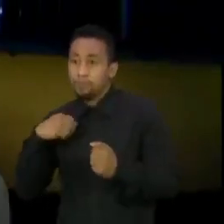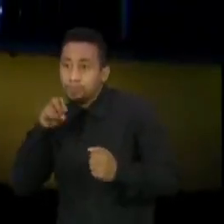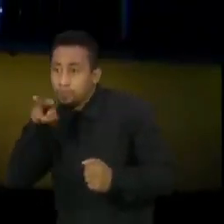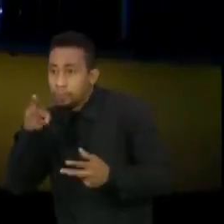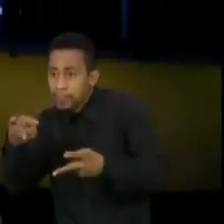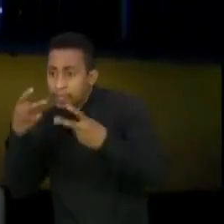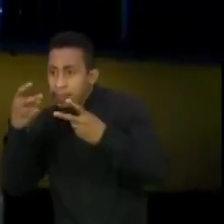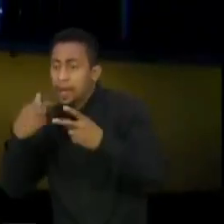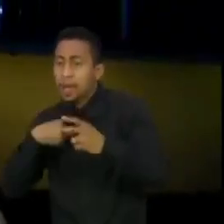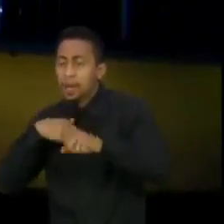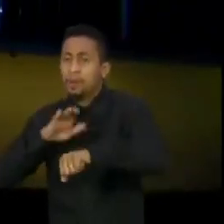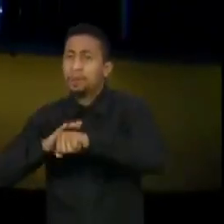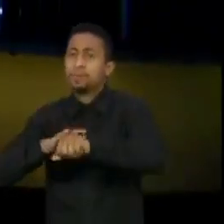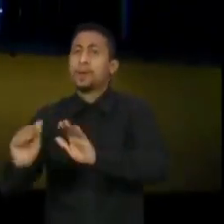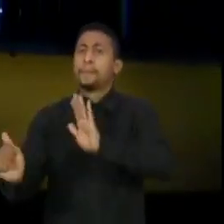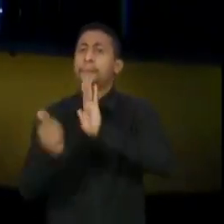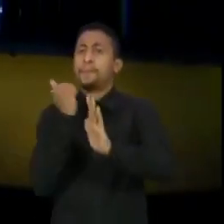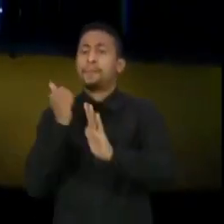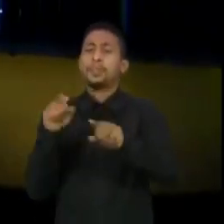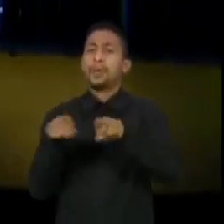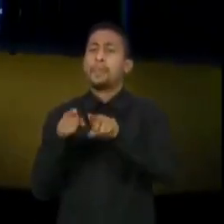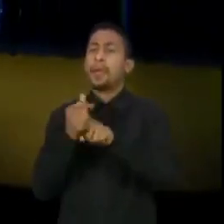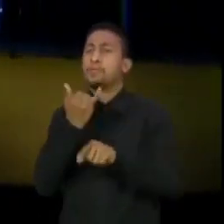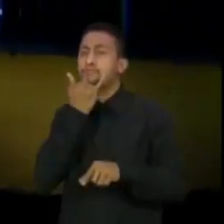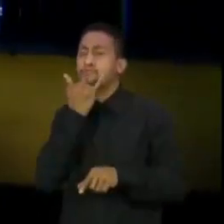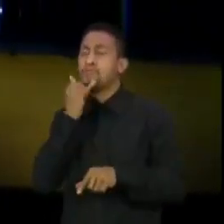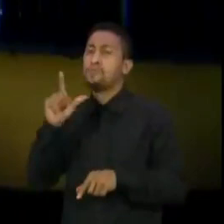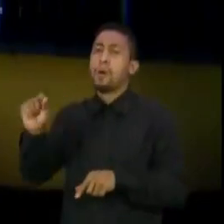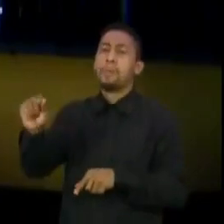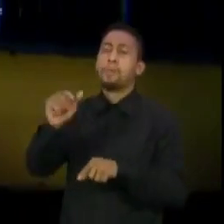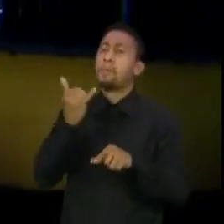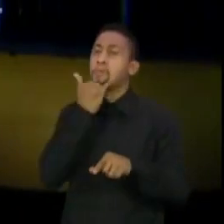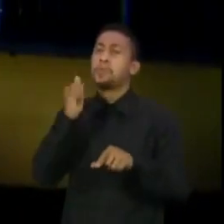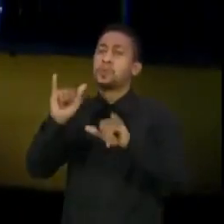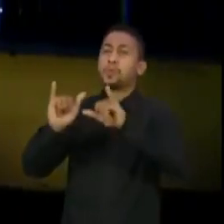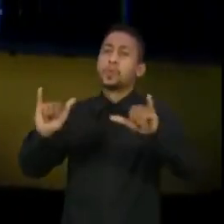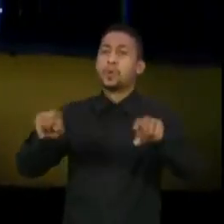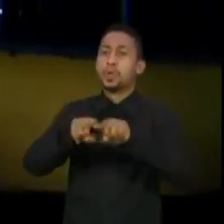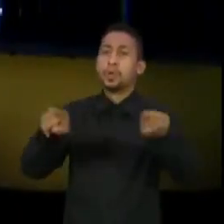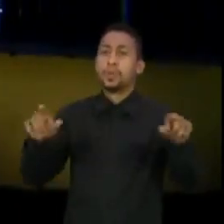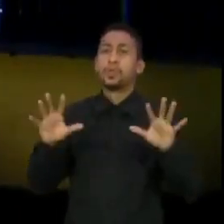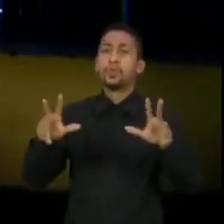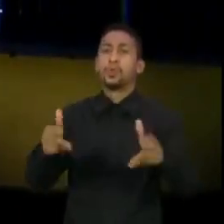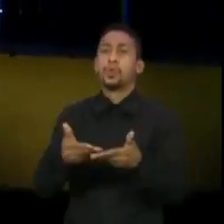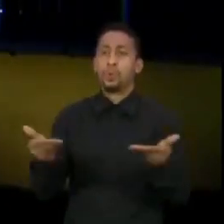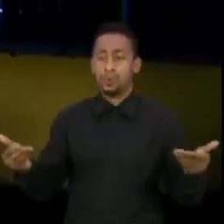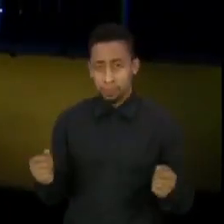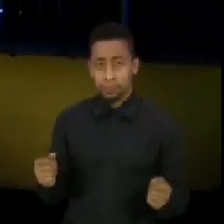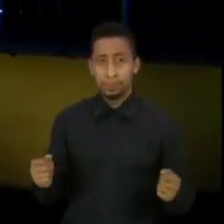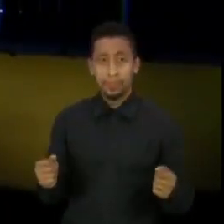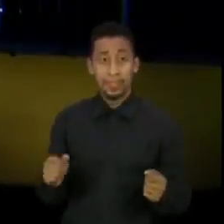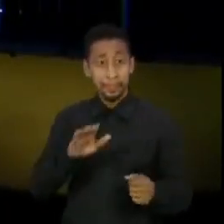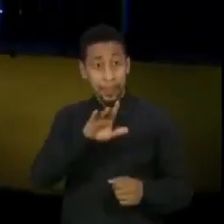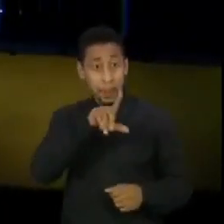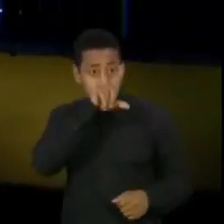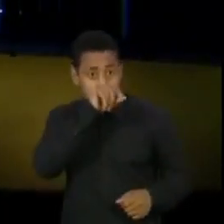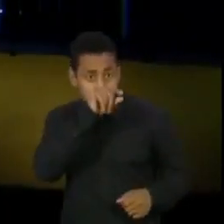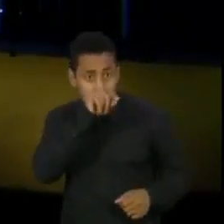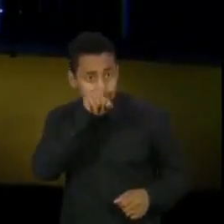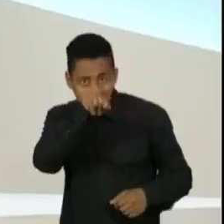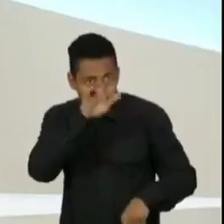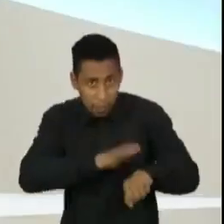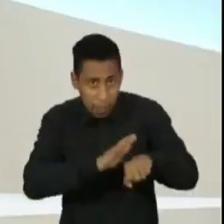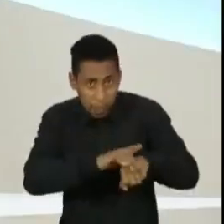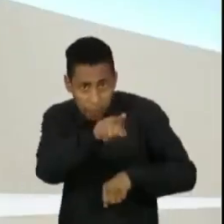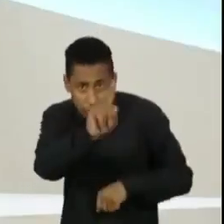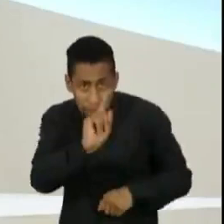Vera, eu apaguei e pedi desculpas às pessoas que estavam envolvidas. Mas o quer dizer, então, que o tweet não foi feito pelo senhor,